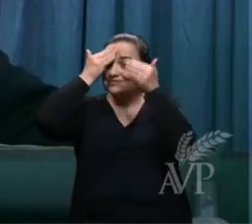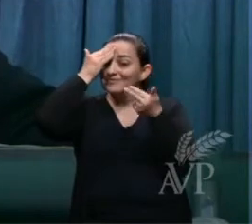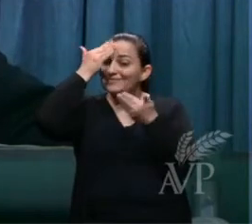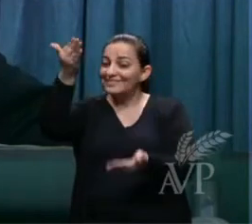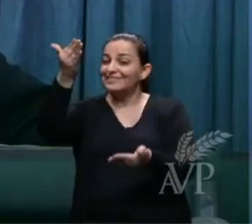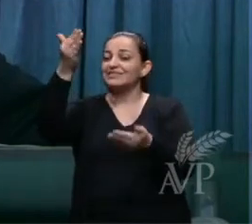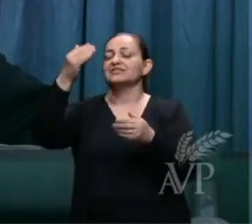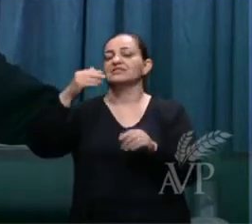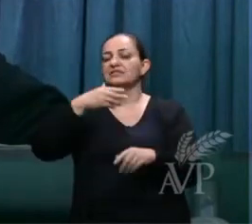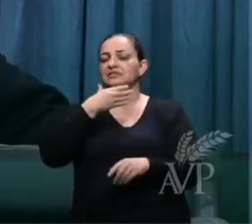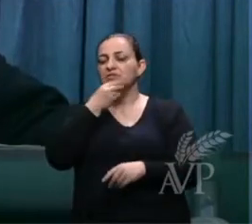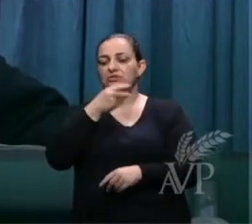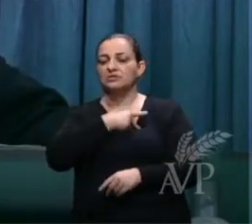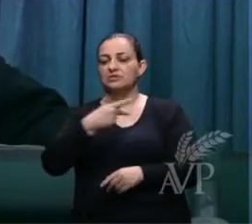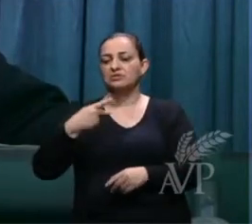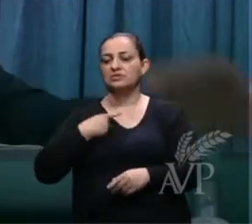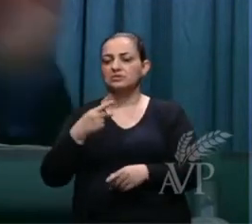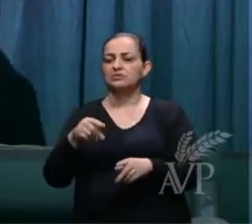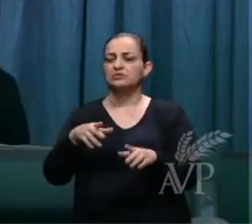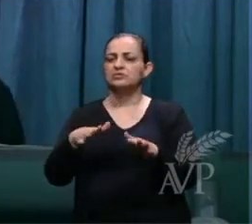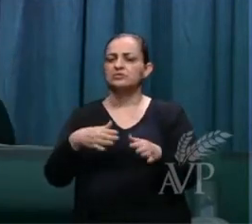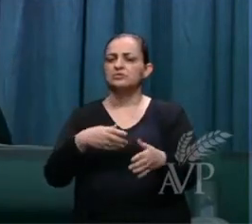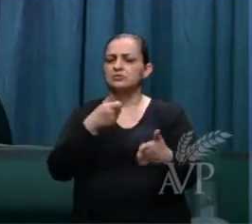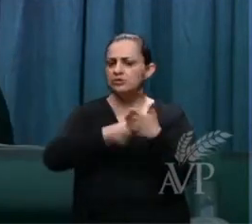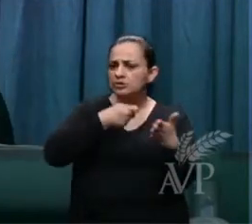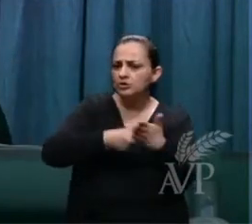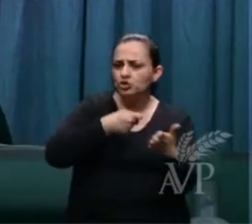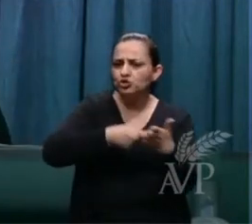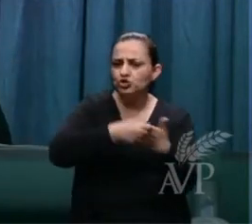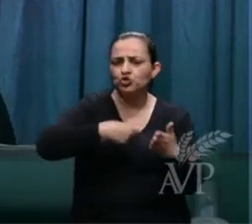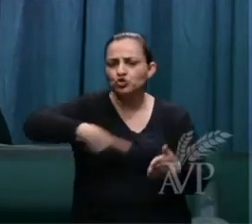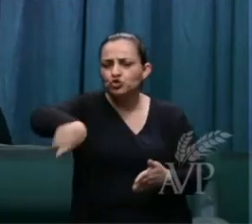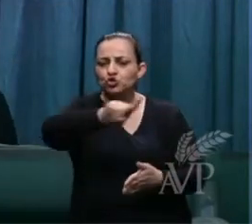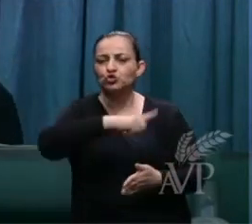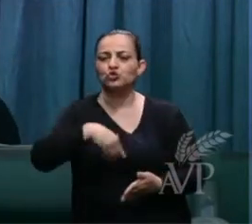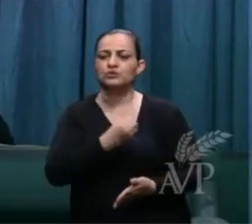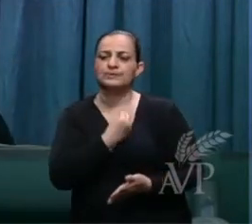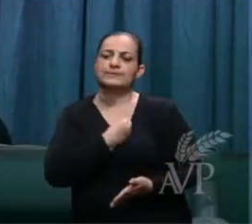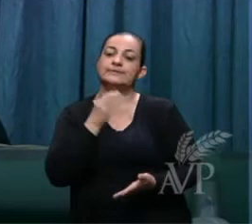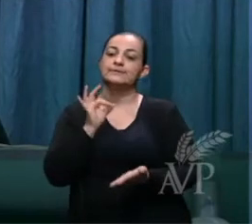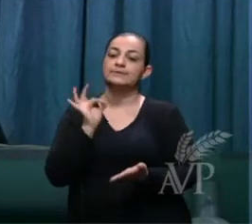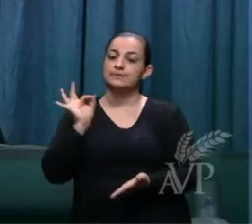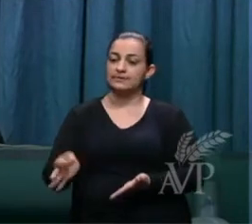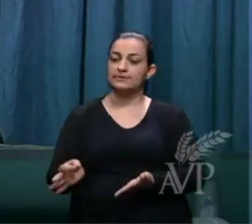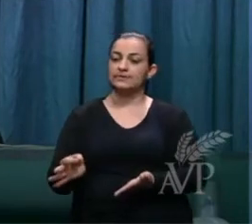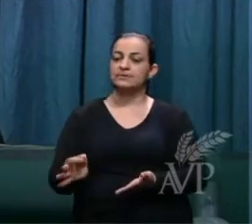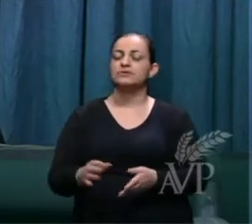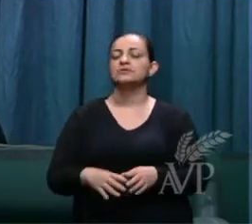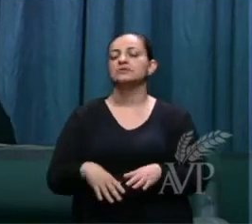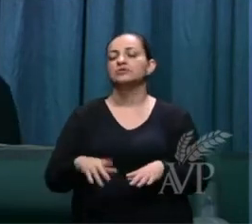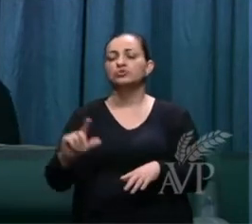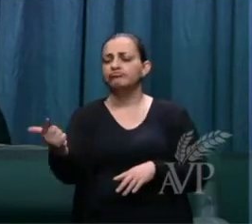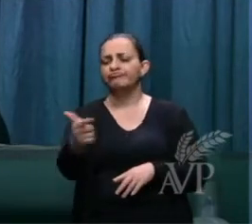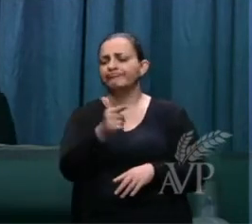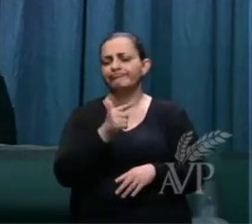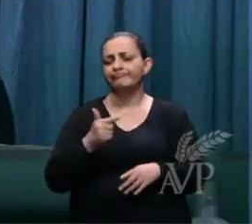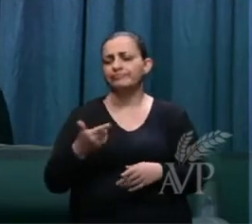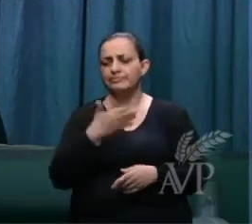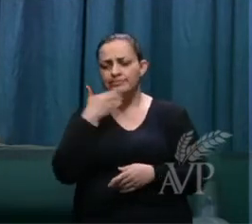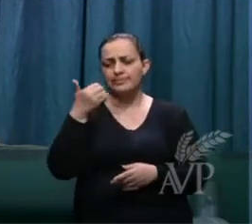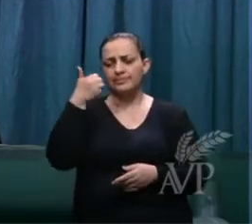atenção por isso não há nada melhor do que a pessoa aprender